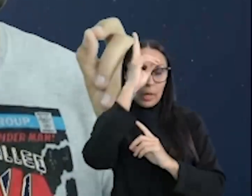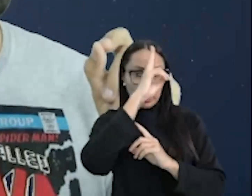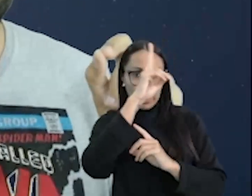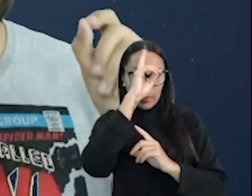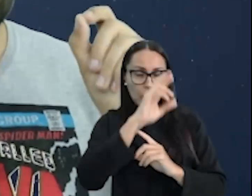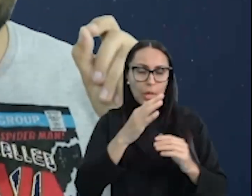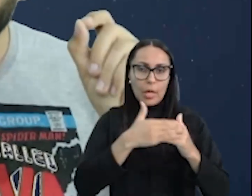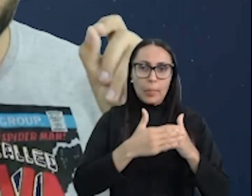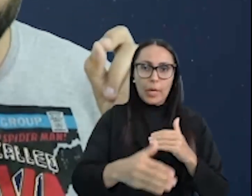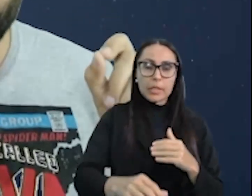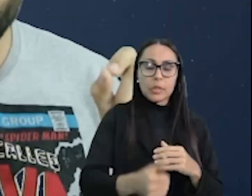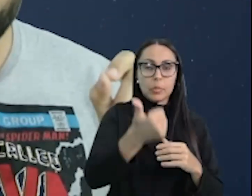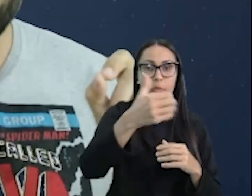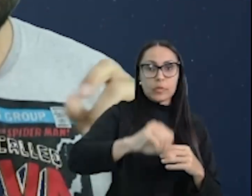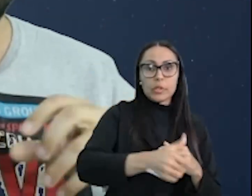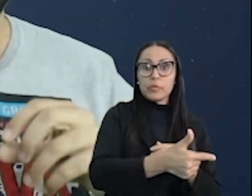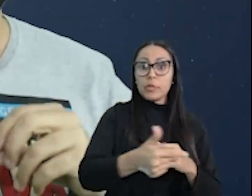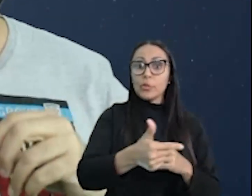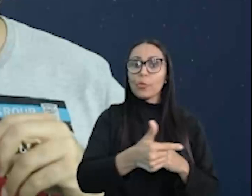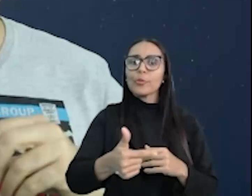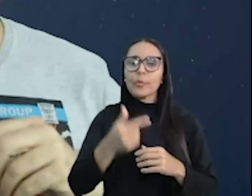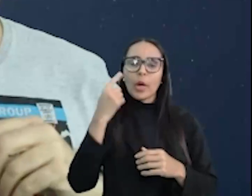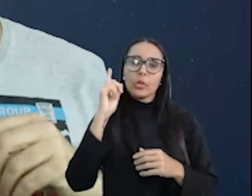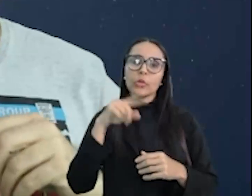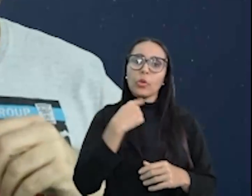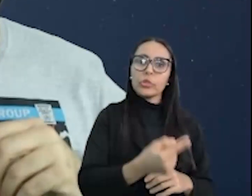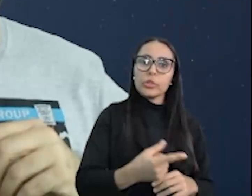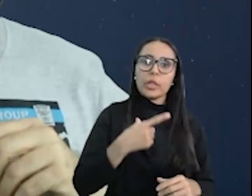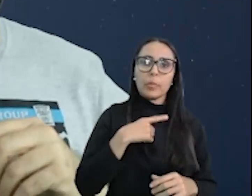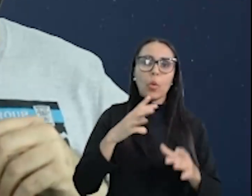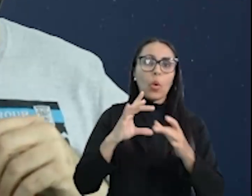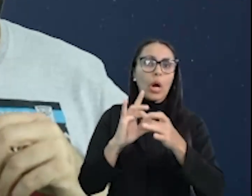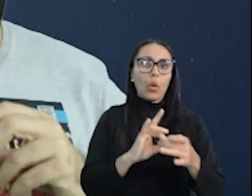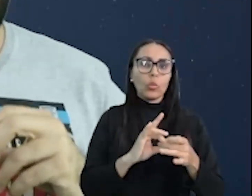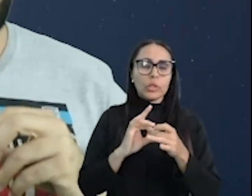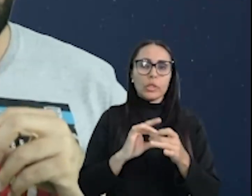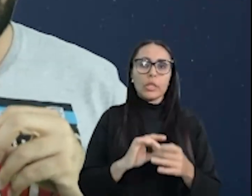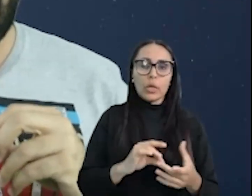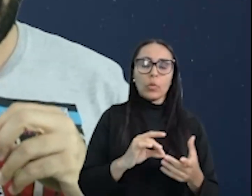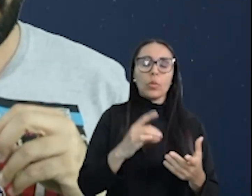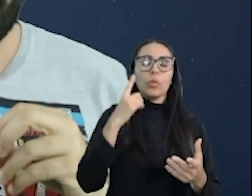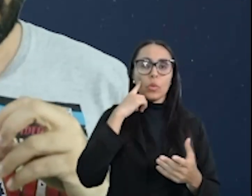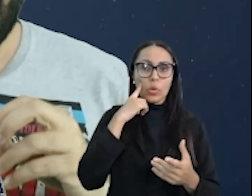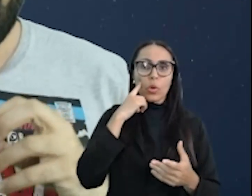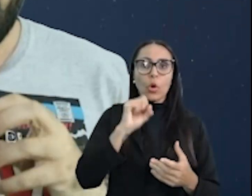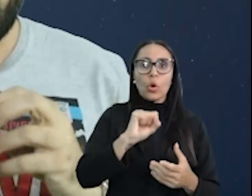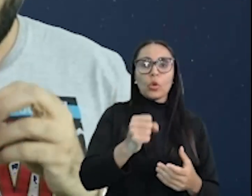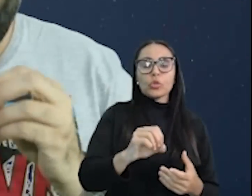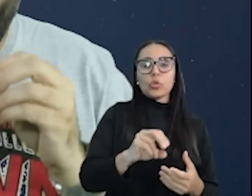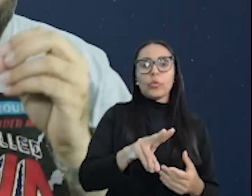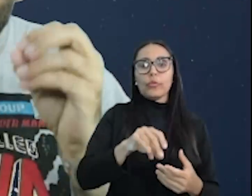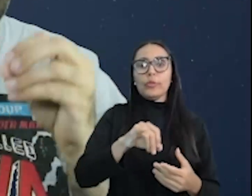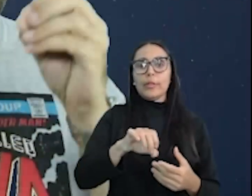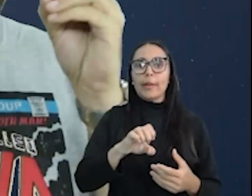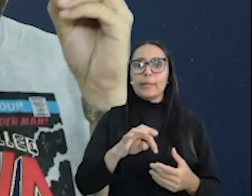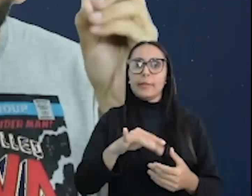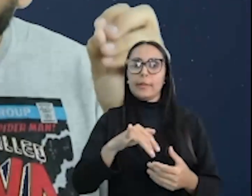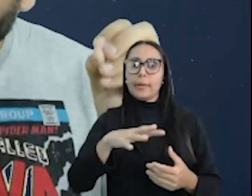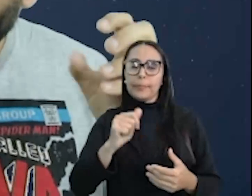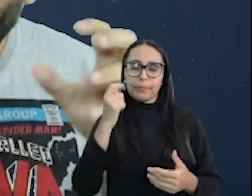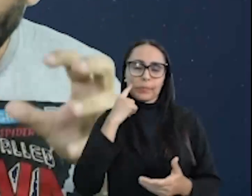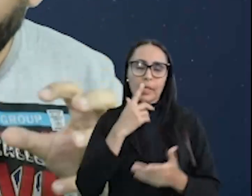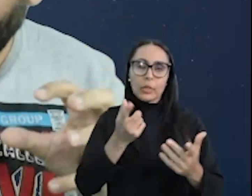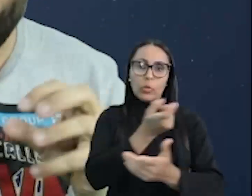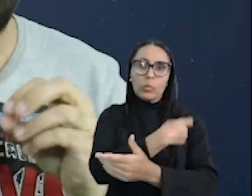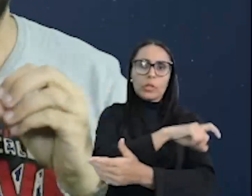partir de 1922, nós temos a União Soviética. Então, como o